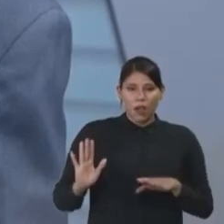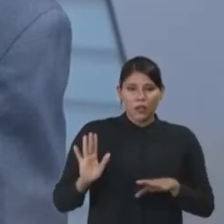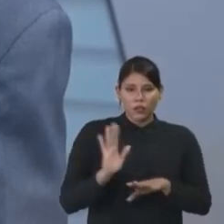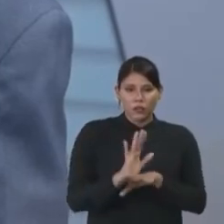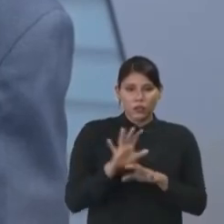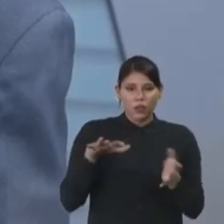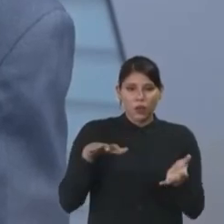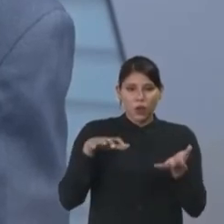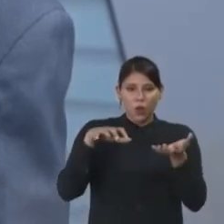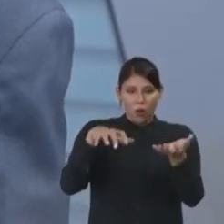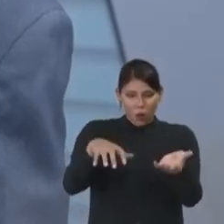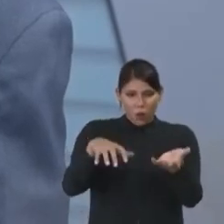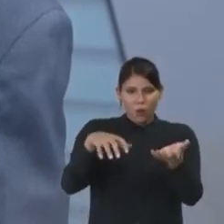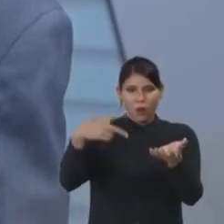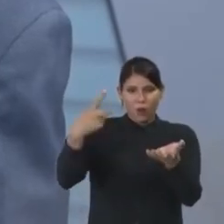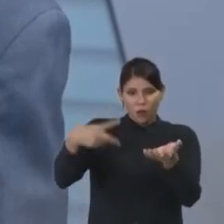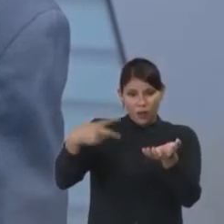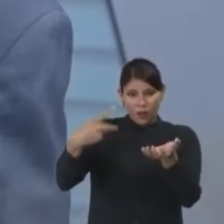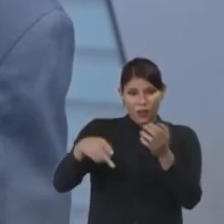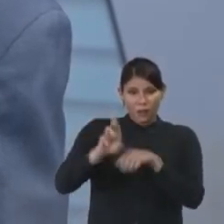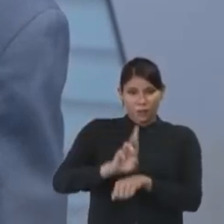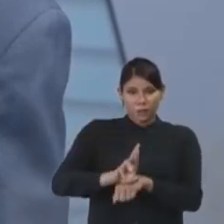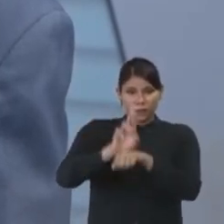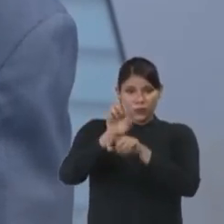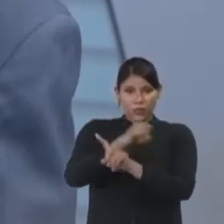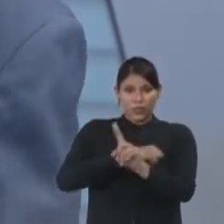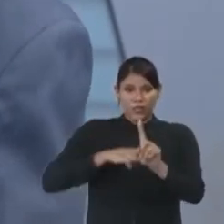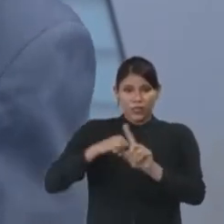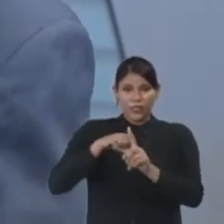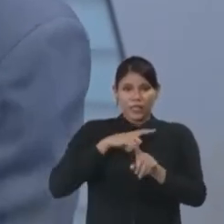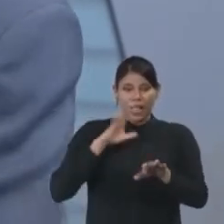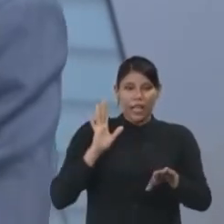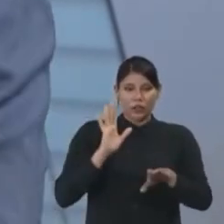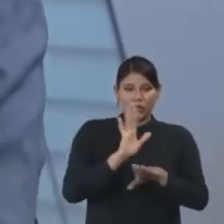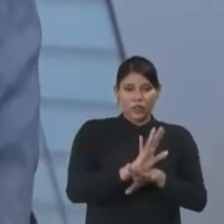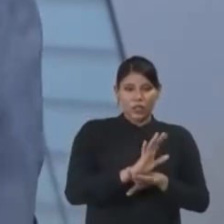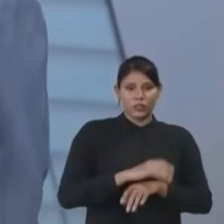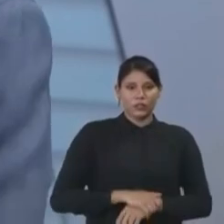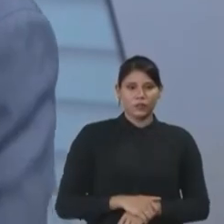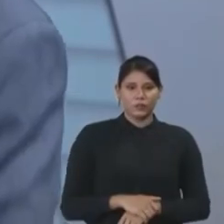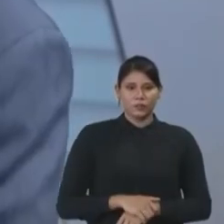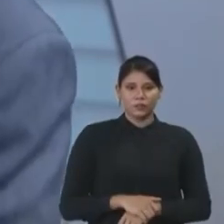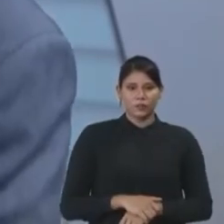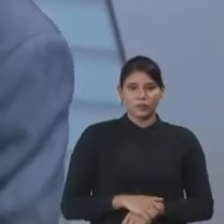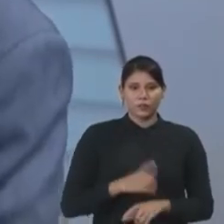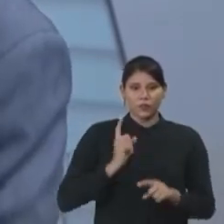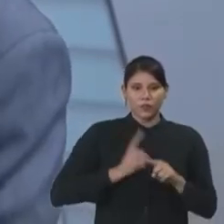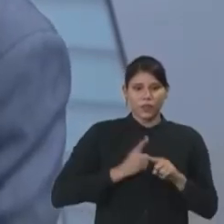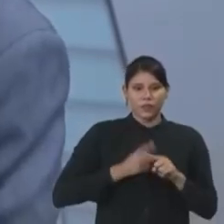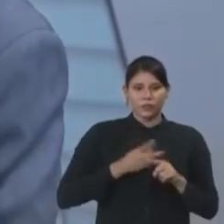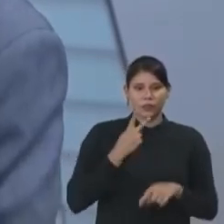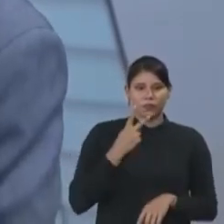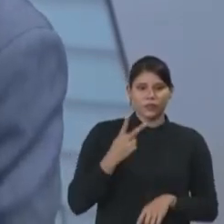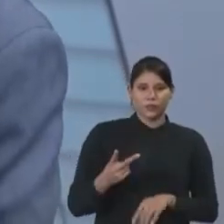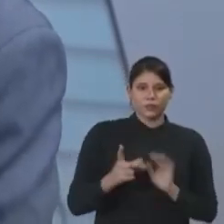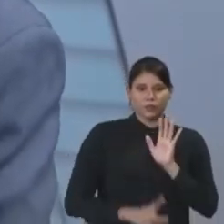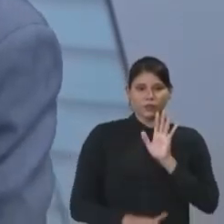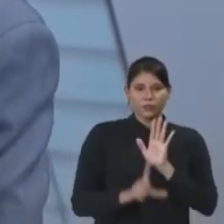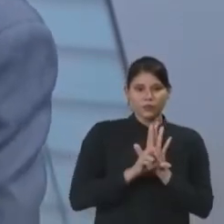Congresso, que representa a sociedade, tem dado nesse sentido. Porque a senhora pensou aqui uma lei